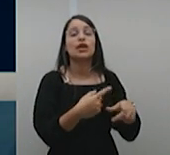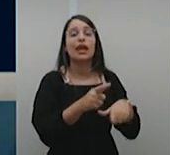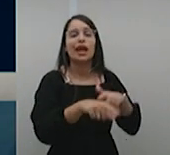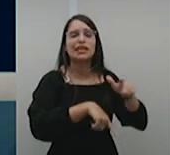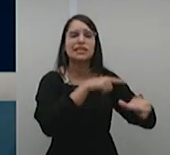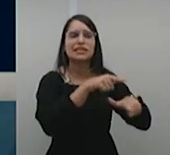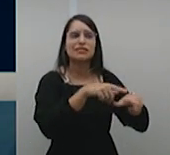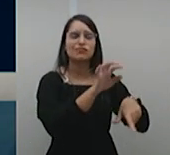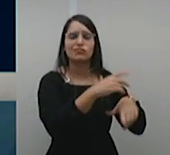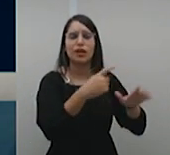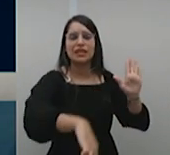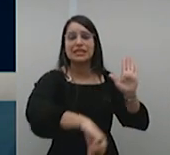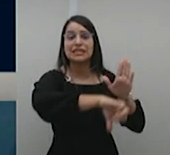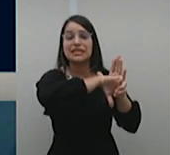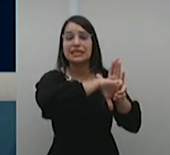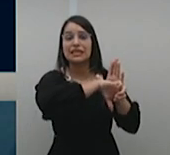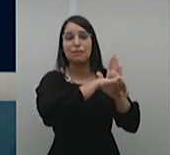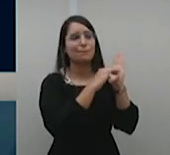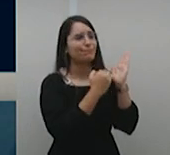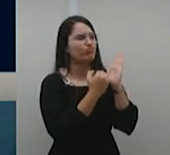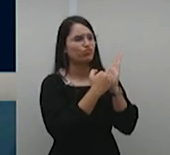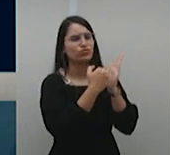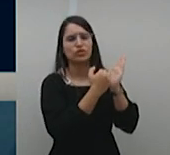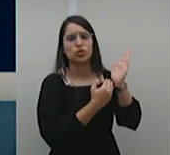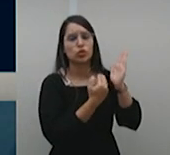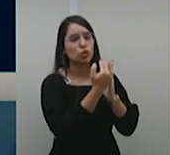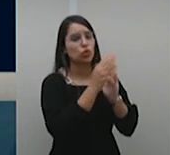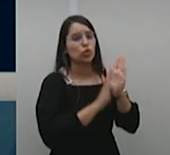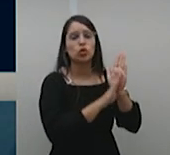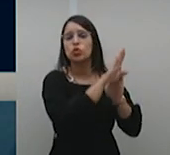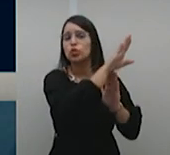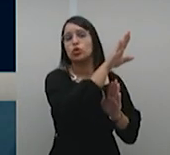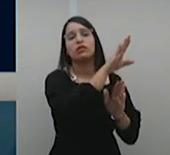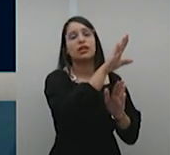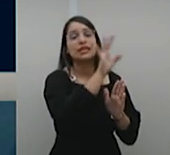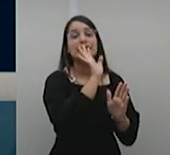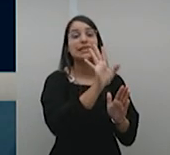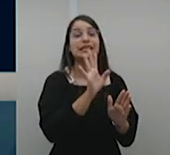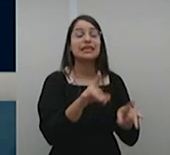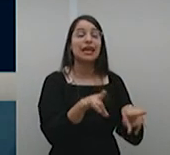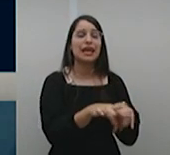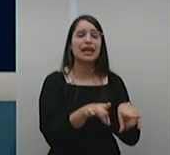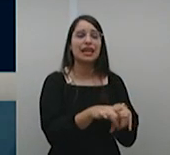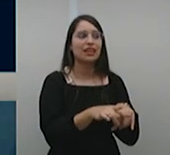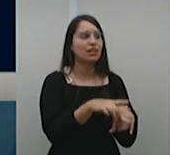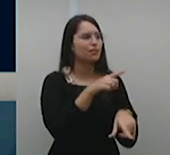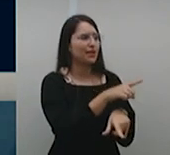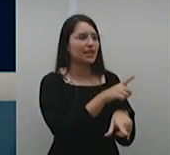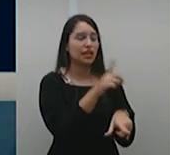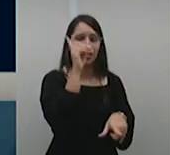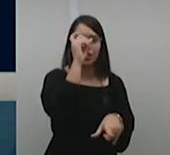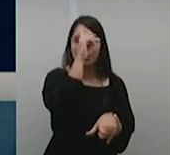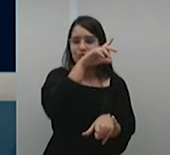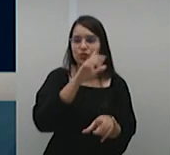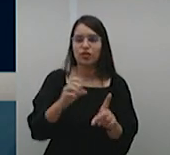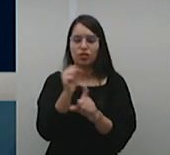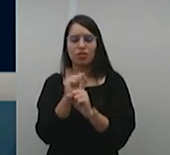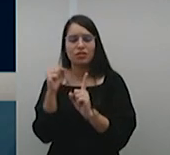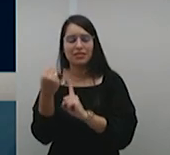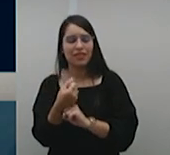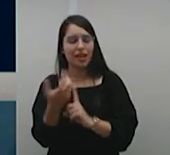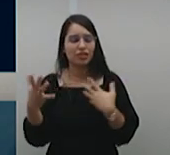cresce com o passar do tempo e vem cada vez mais comprometendo o tecido social. E aqui